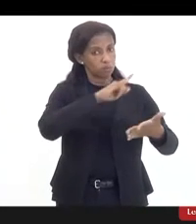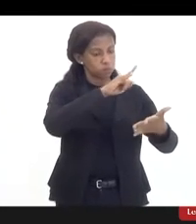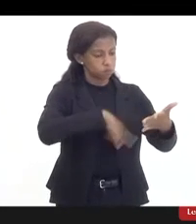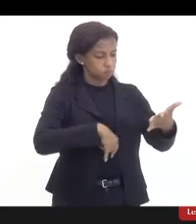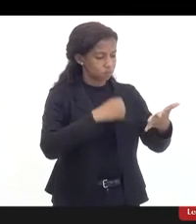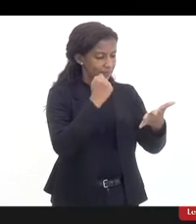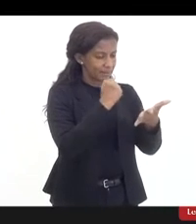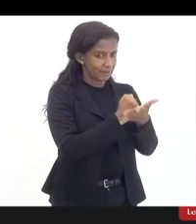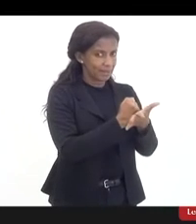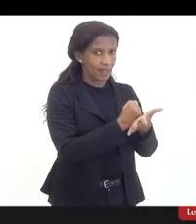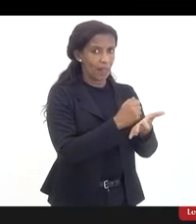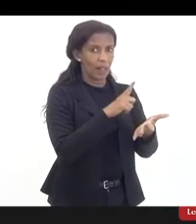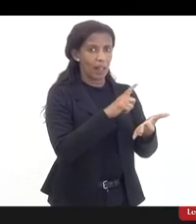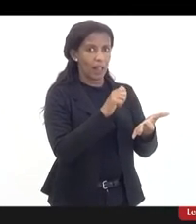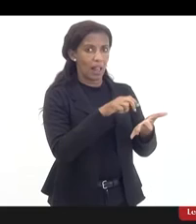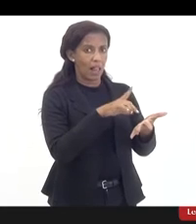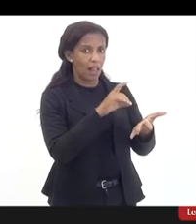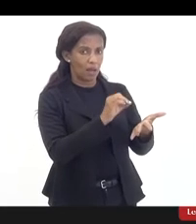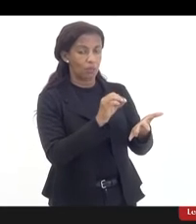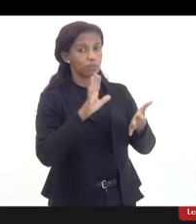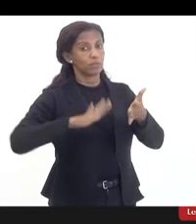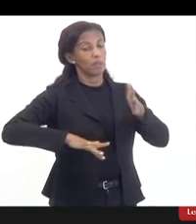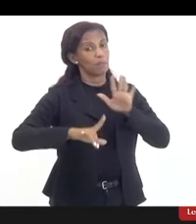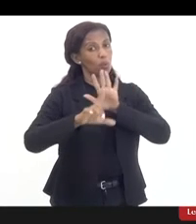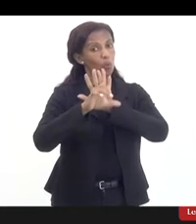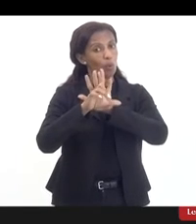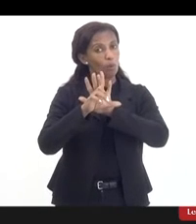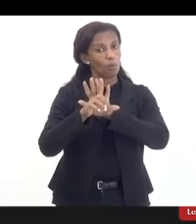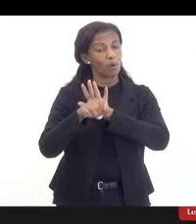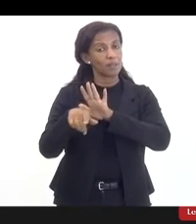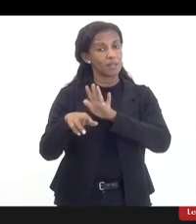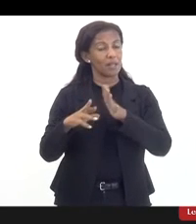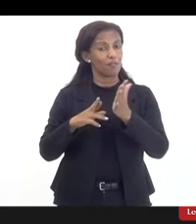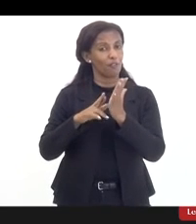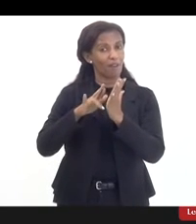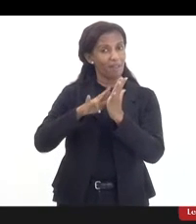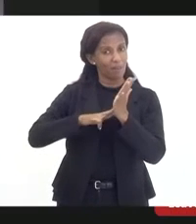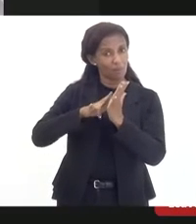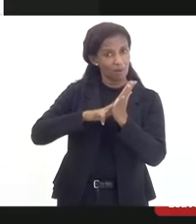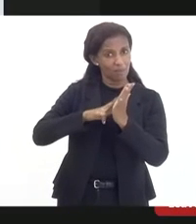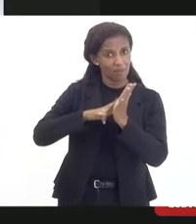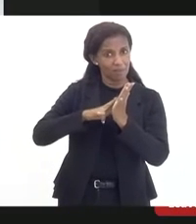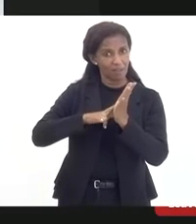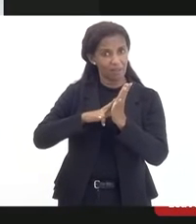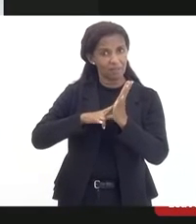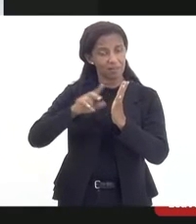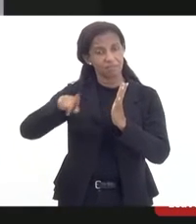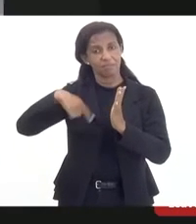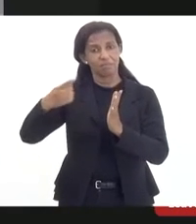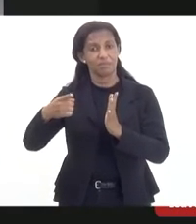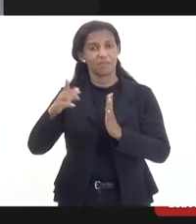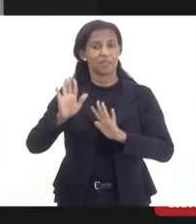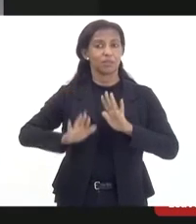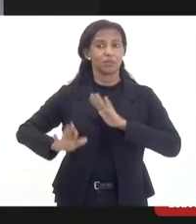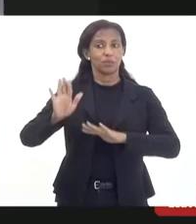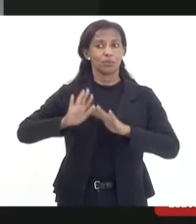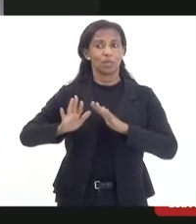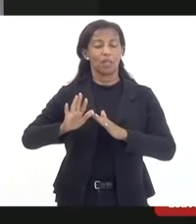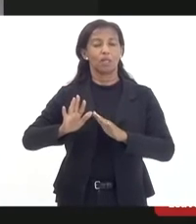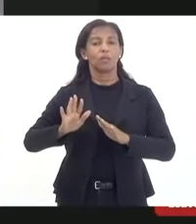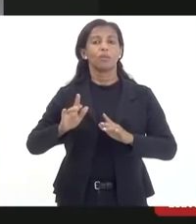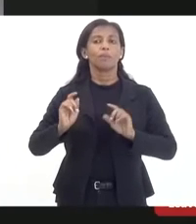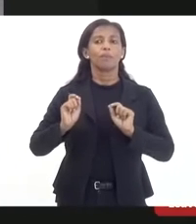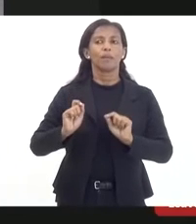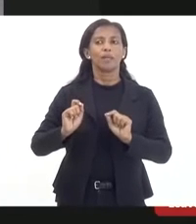porque dependendo de como essa lei for regulamentada posteriormente, a gente tem que ter cuidado para que isso não vire